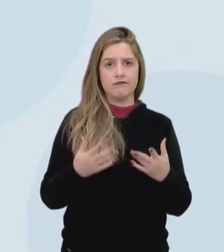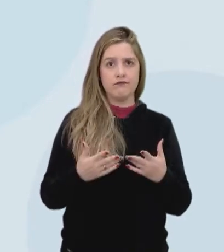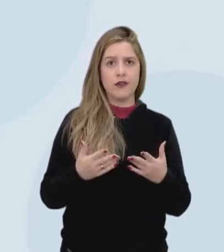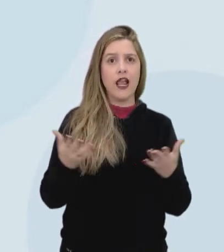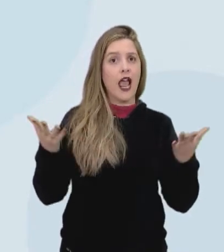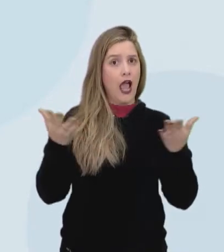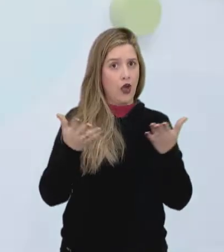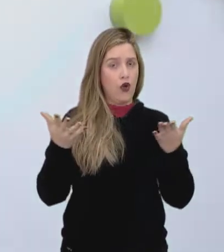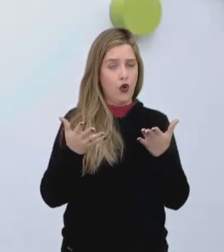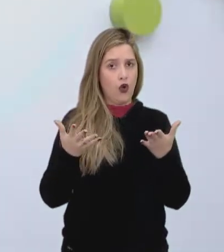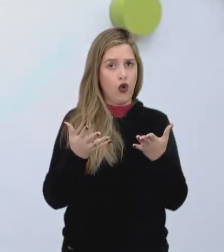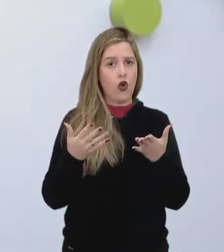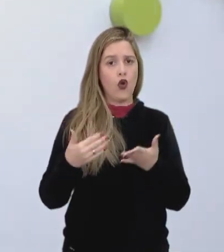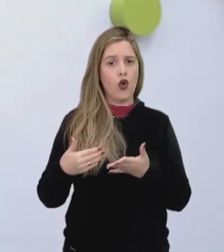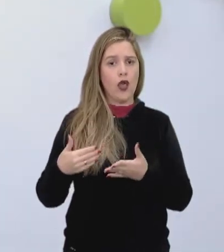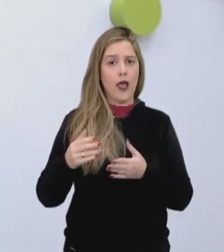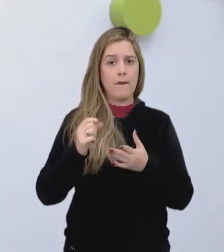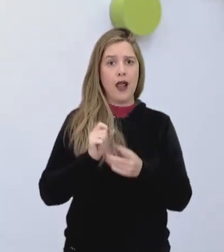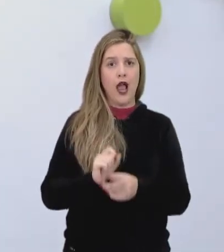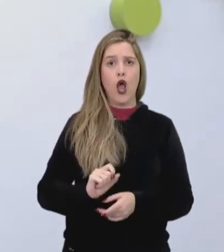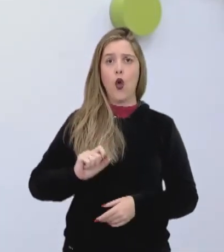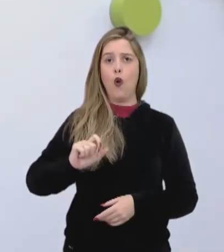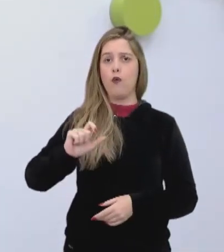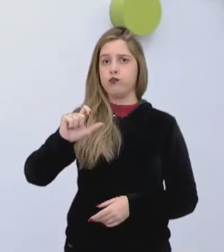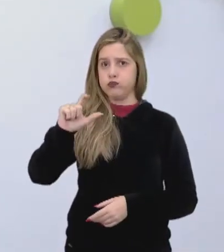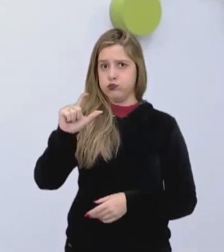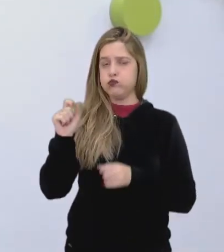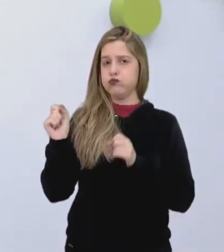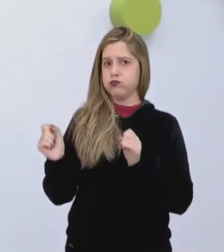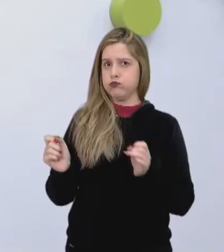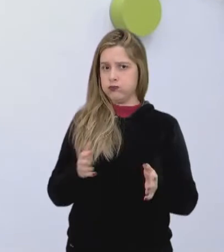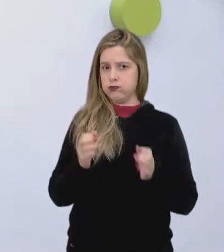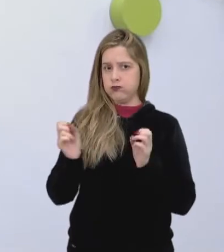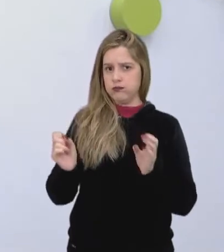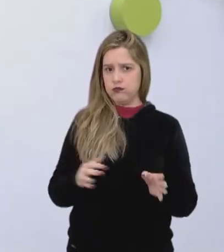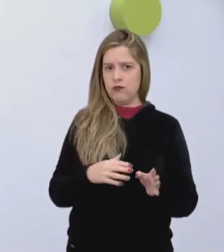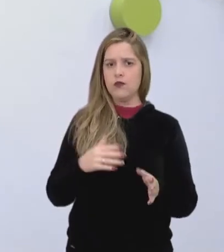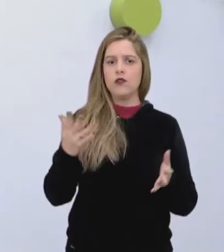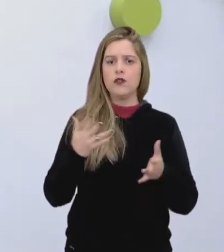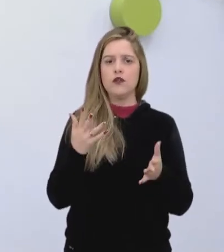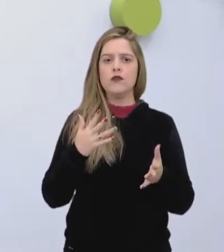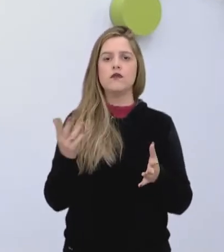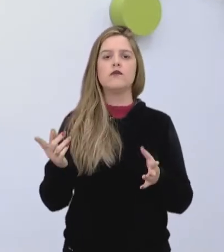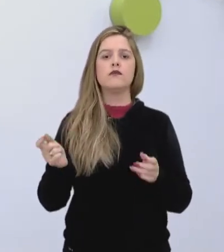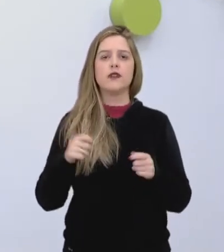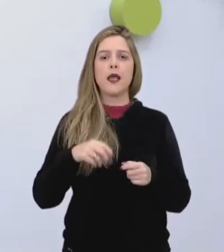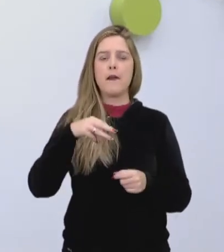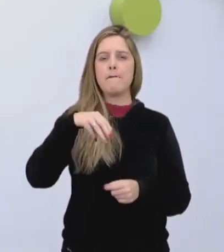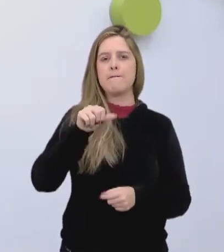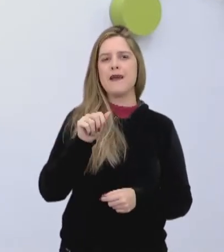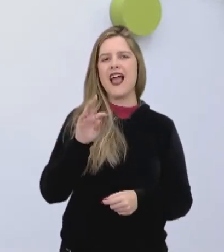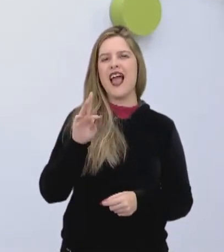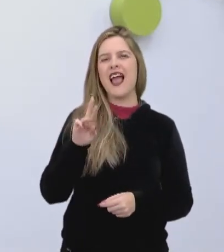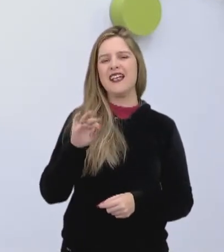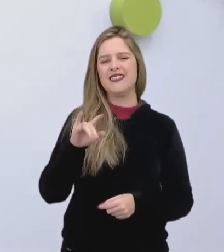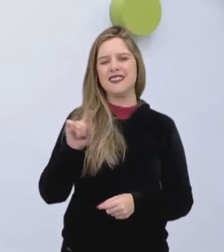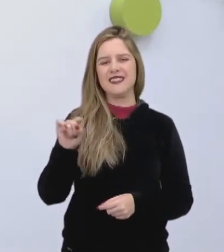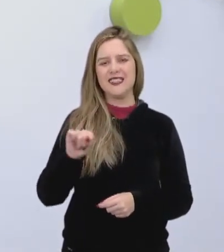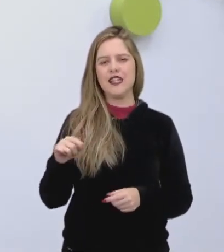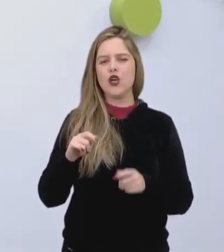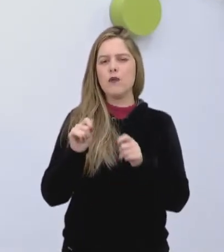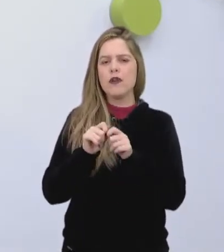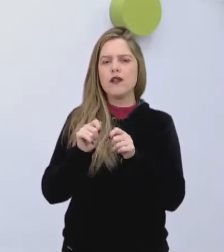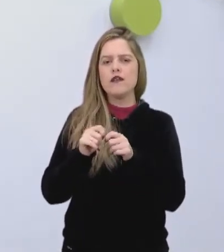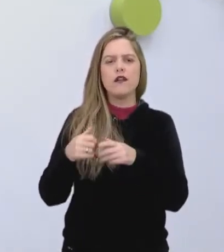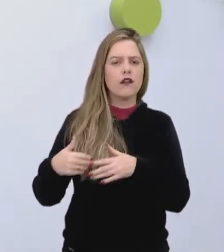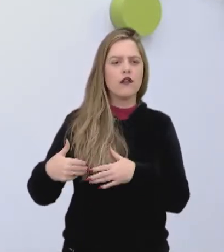Agora, pra aumentar a produção, a gente padroniza uma matriz e começa a fazer ali